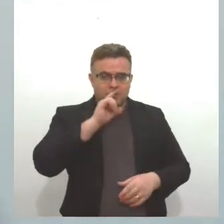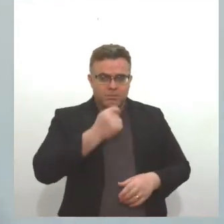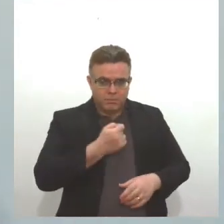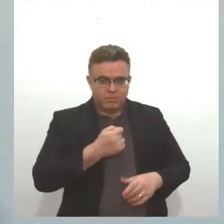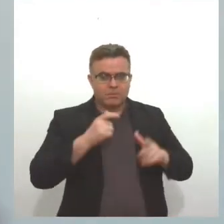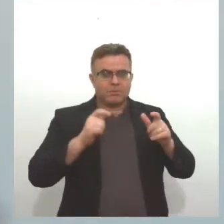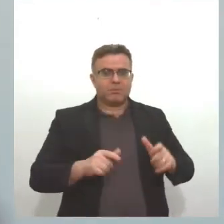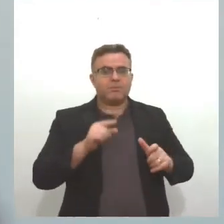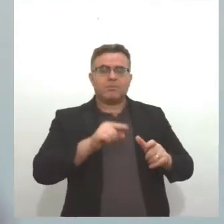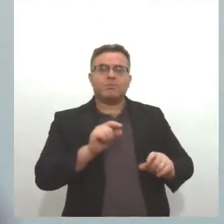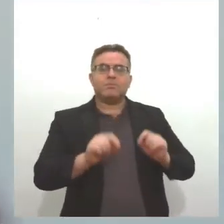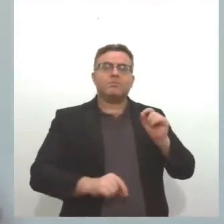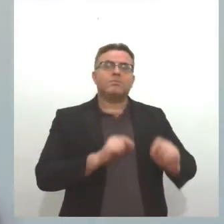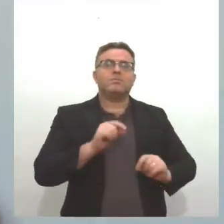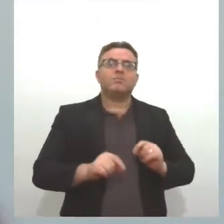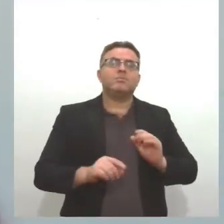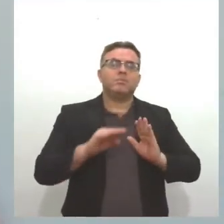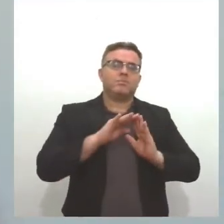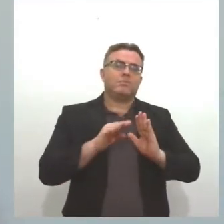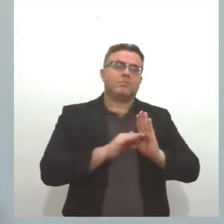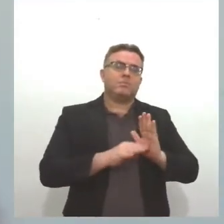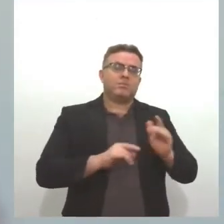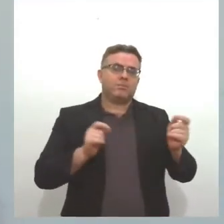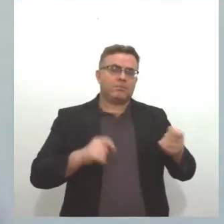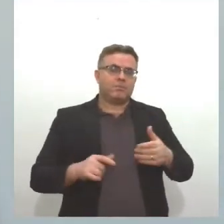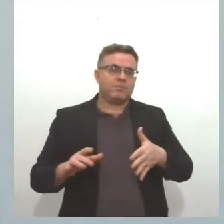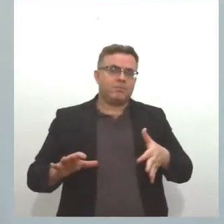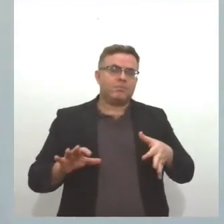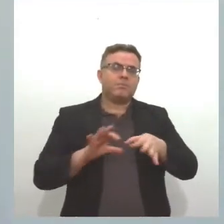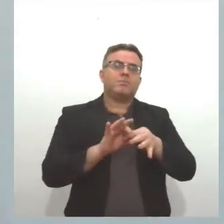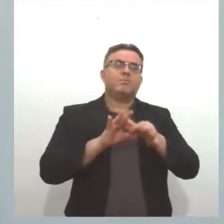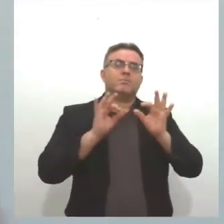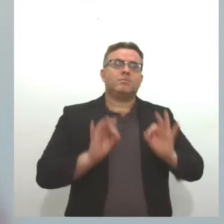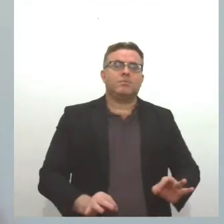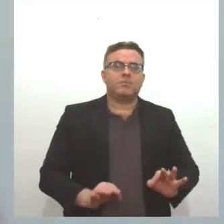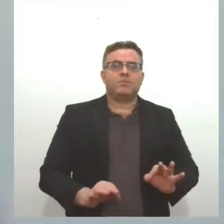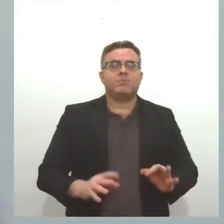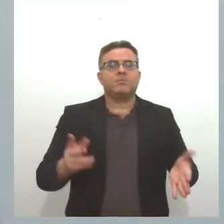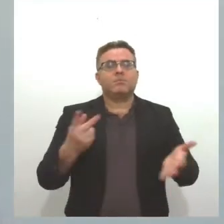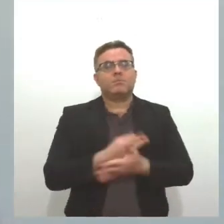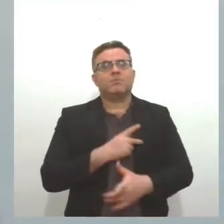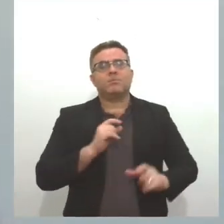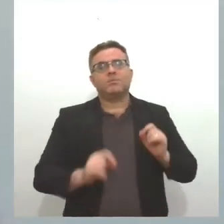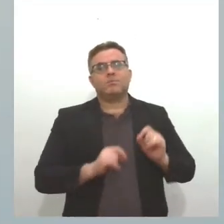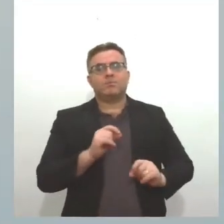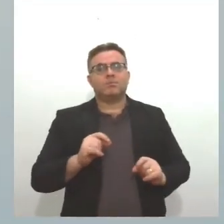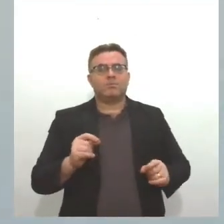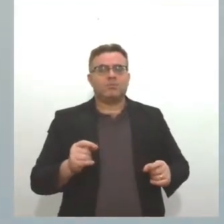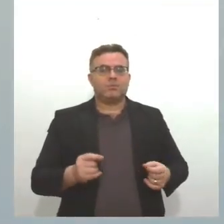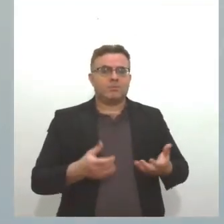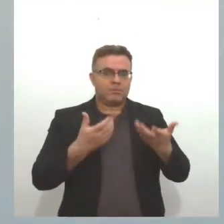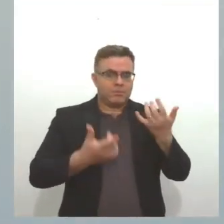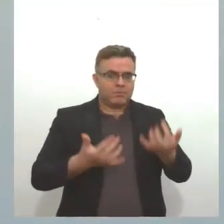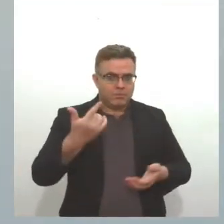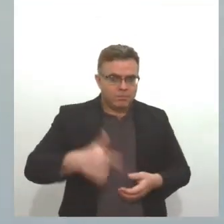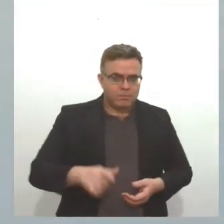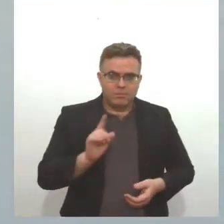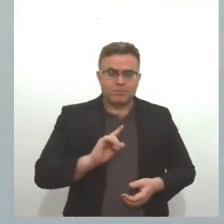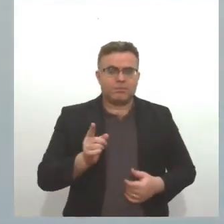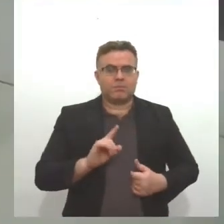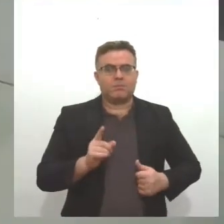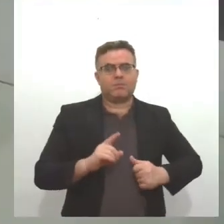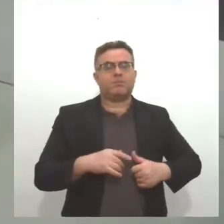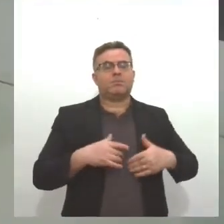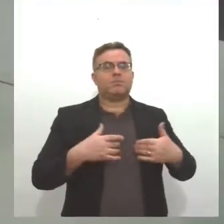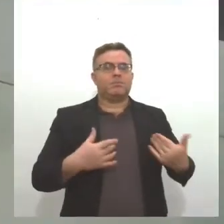região, para que esse estabelecimento venha a se regularizar e que incidentes como esse não venham a acontecer novamente. Tem um tempo